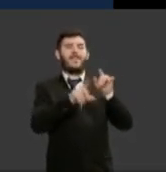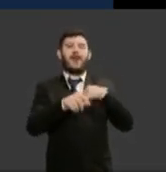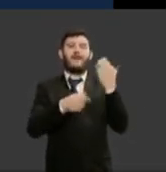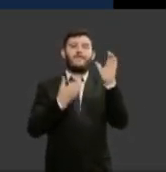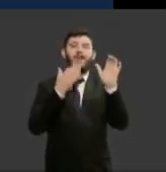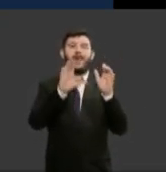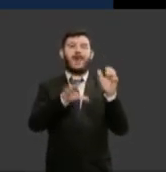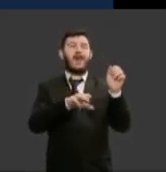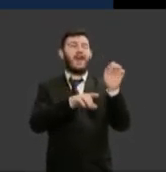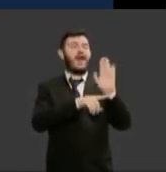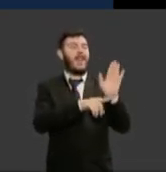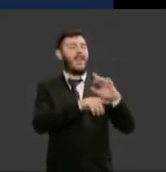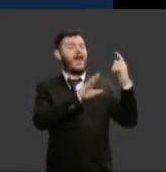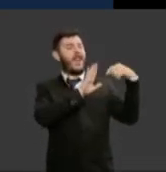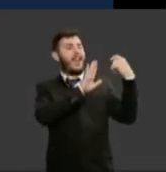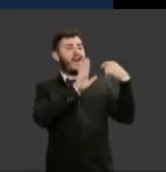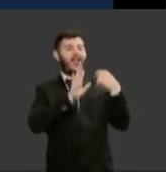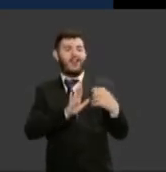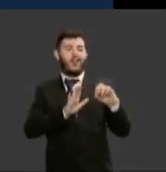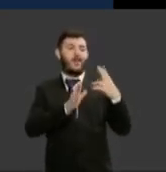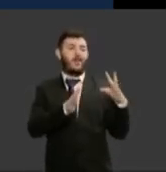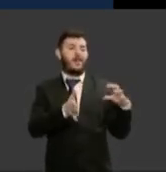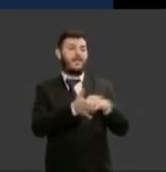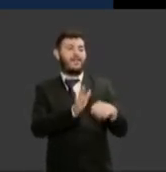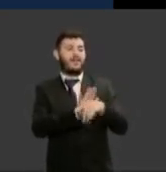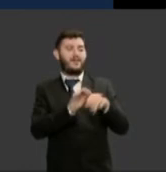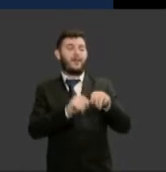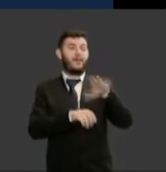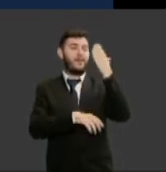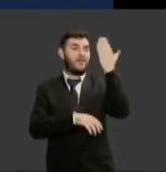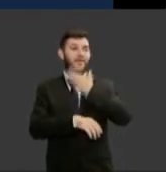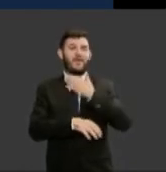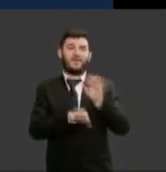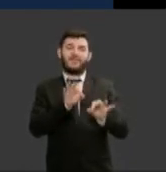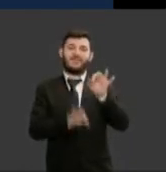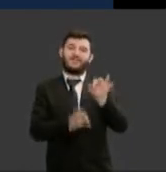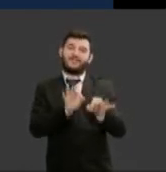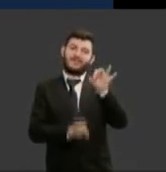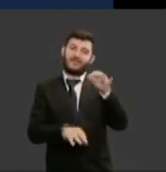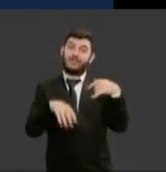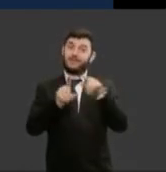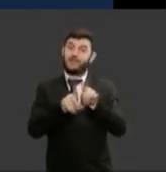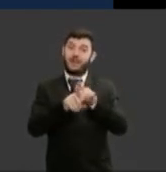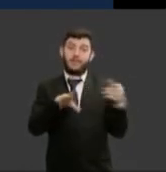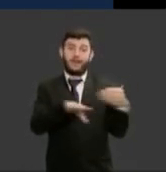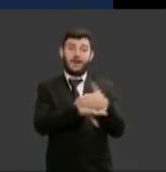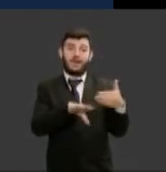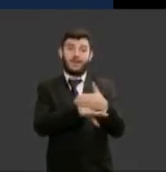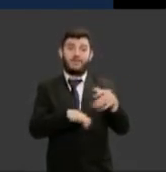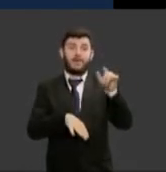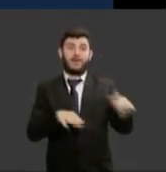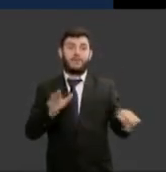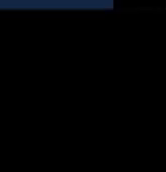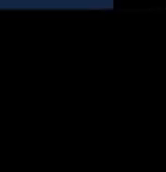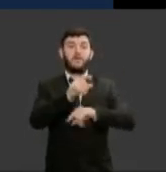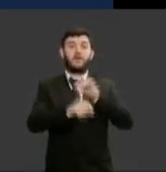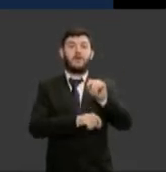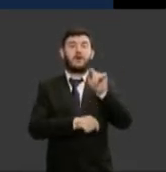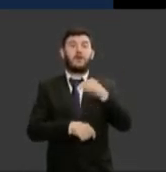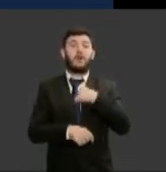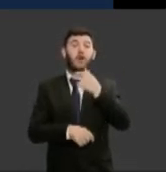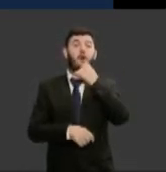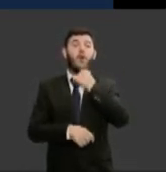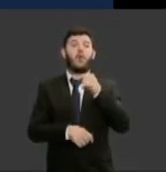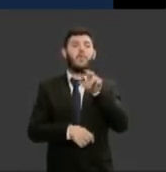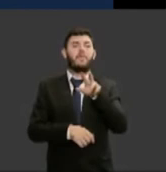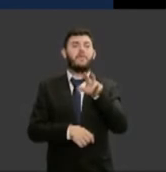judiciais as ações veladas exigem que as pessoas participantes os policiais eles tentem se confundir naquele